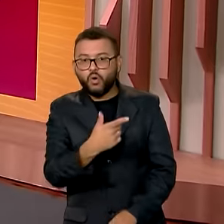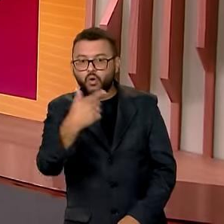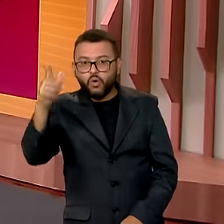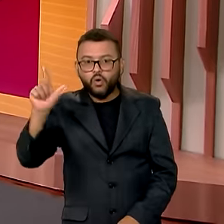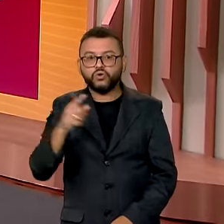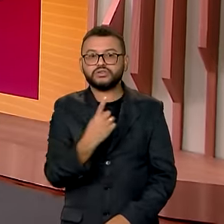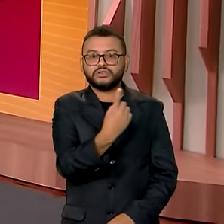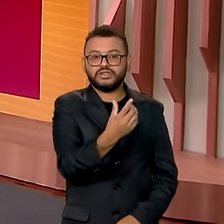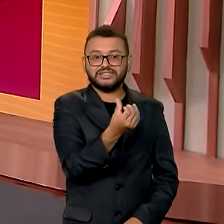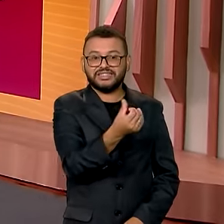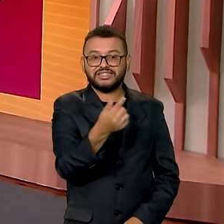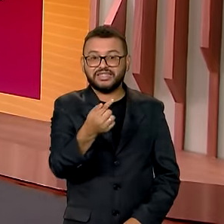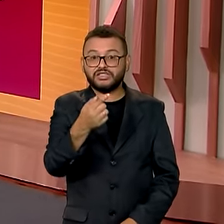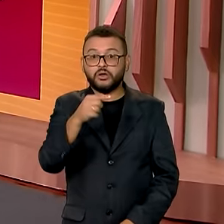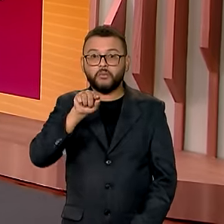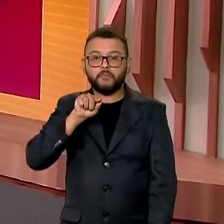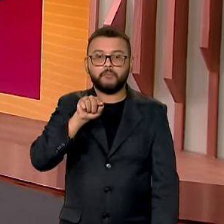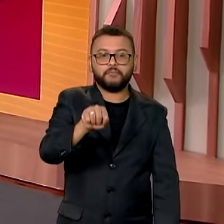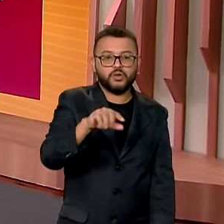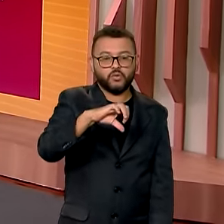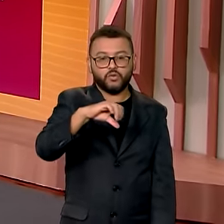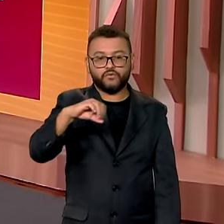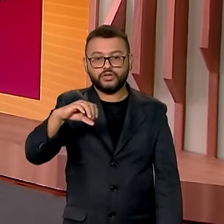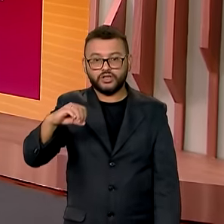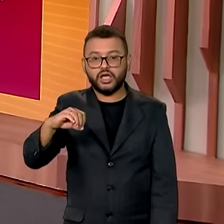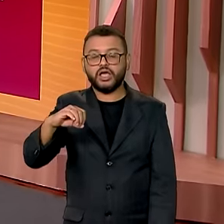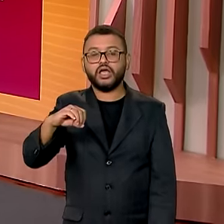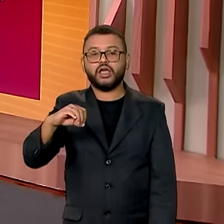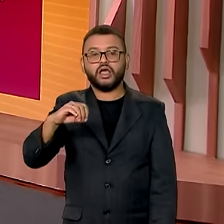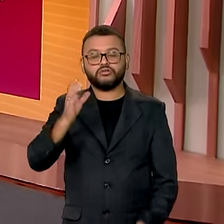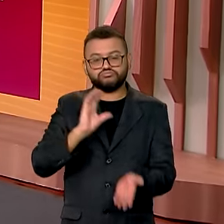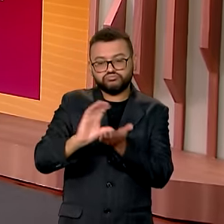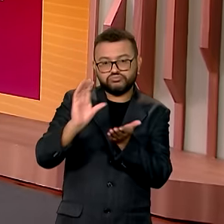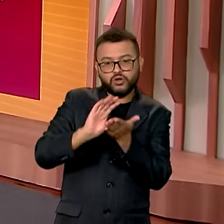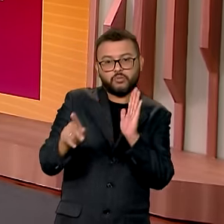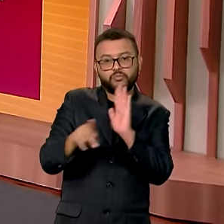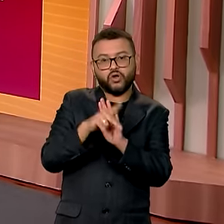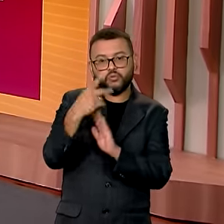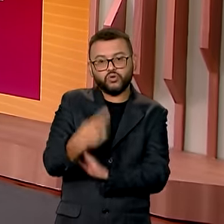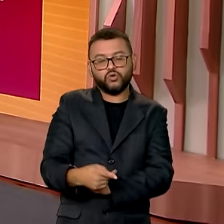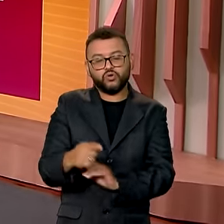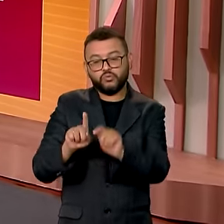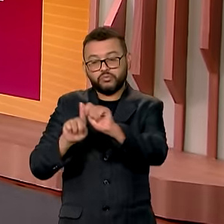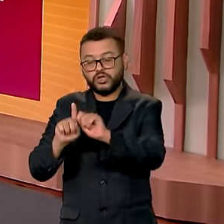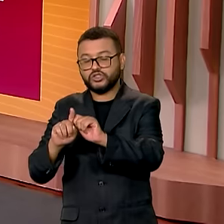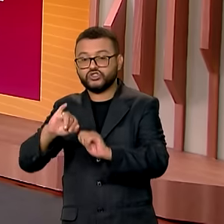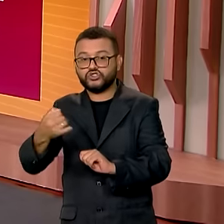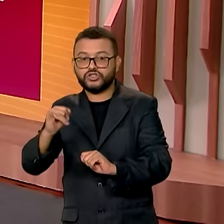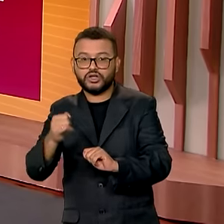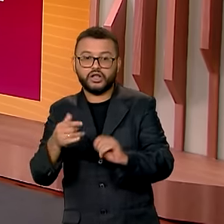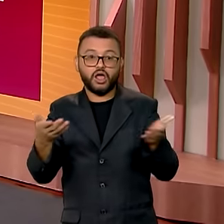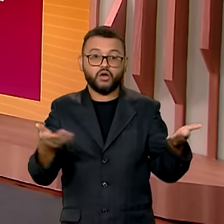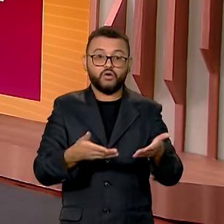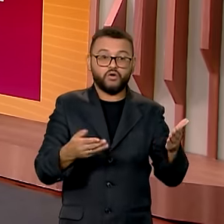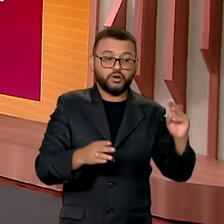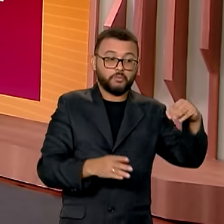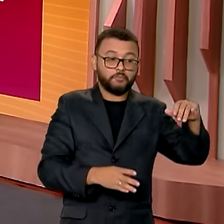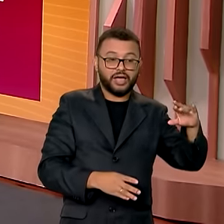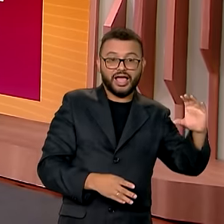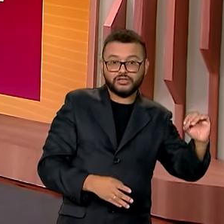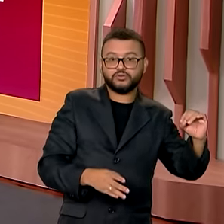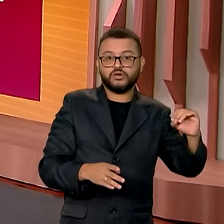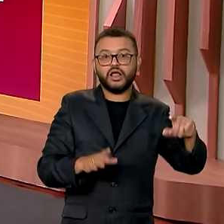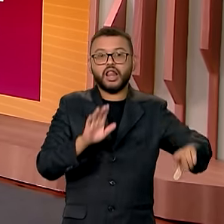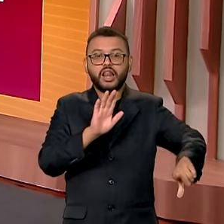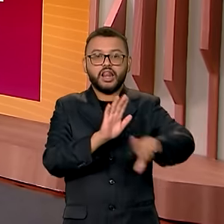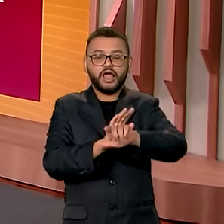167.900 foram transferidos ao município entre janeiro e março deste ano por meio da